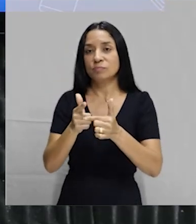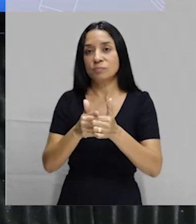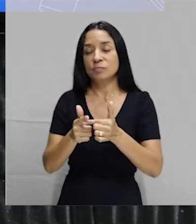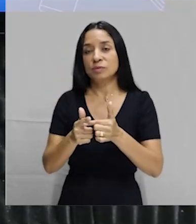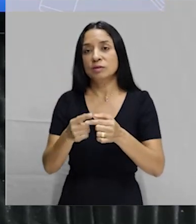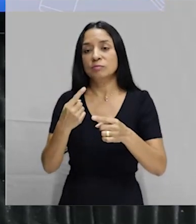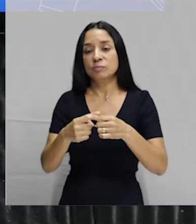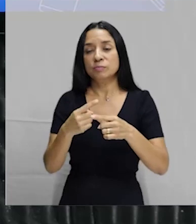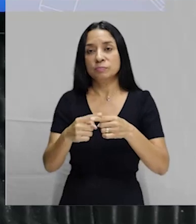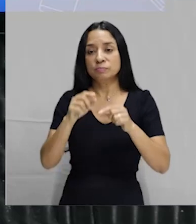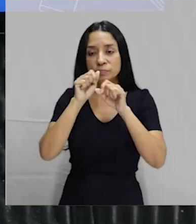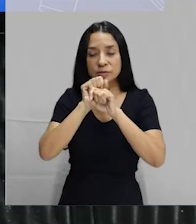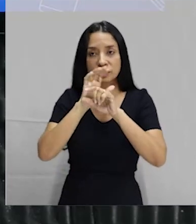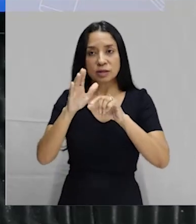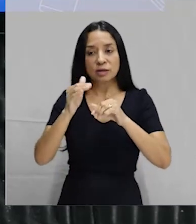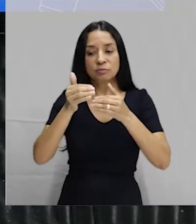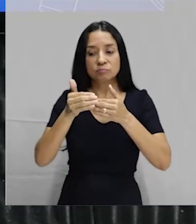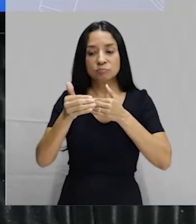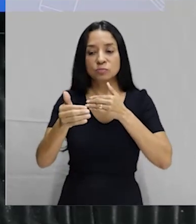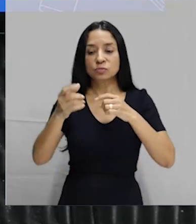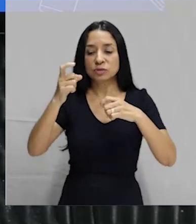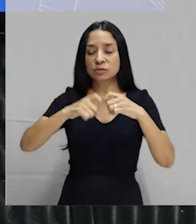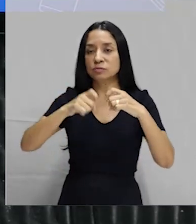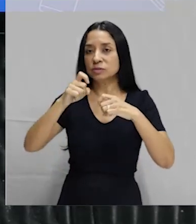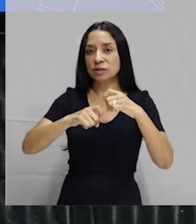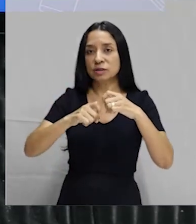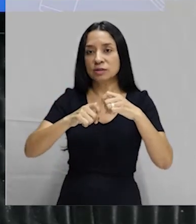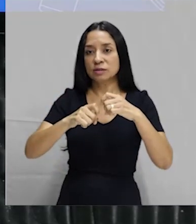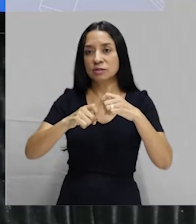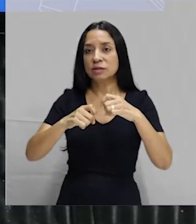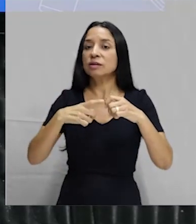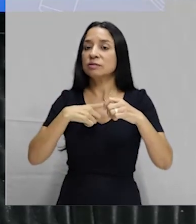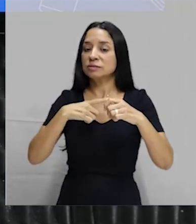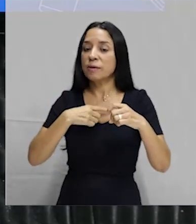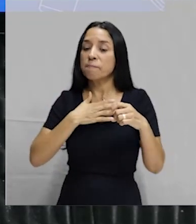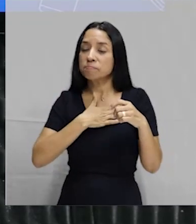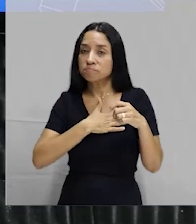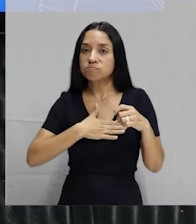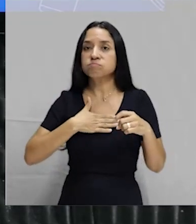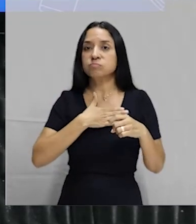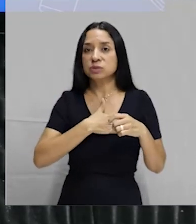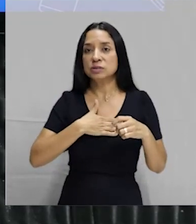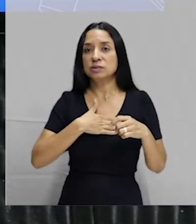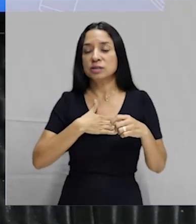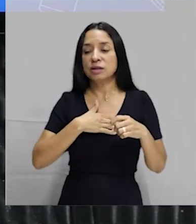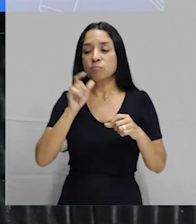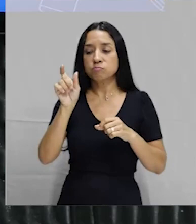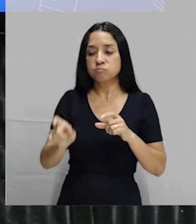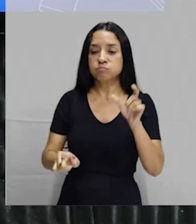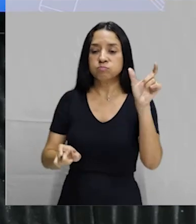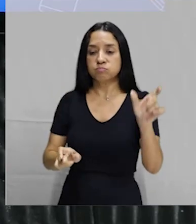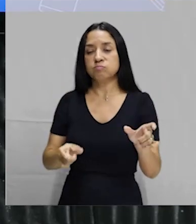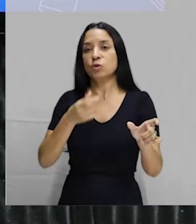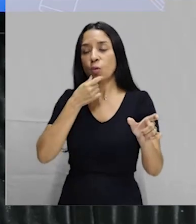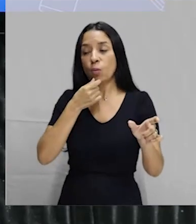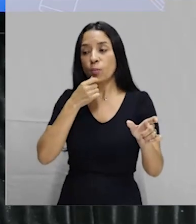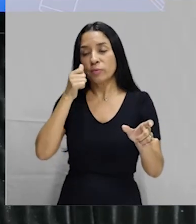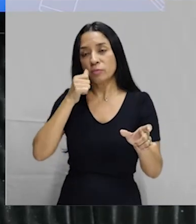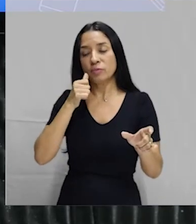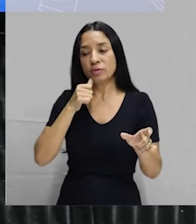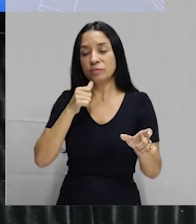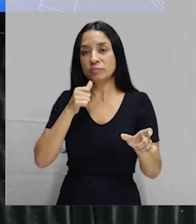porque, lógico que, durante o ato sexual, é um ato que traz muito prazer, tanto para o homem quanto para a mulher. E,